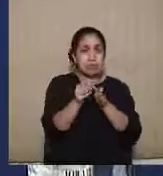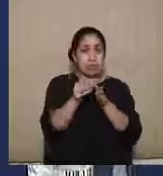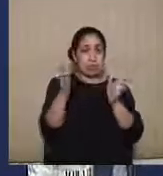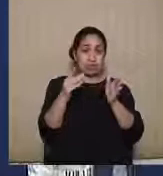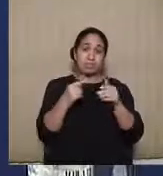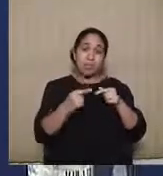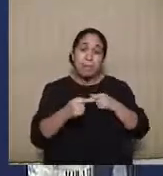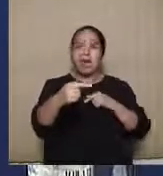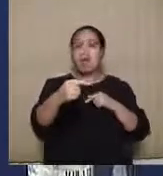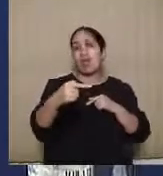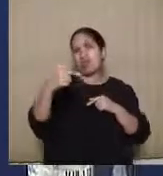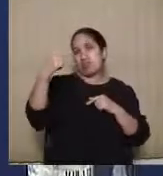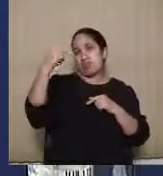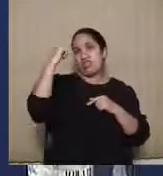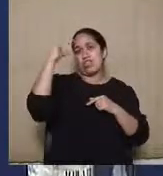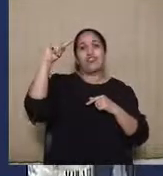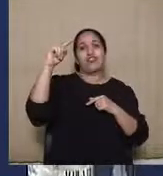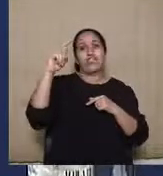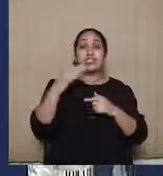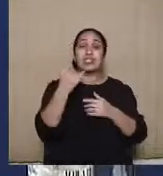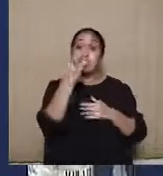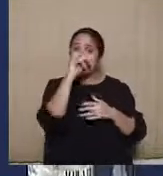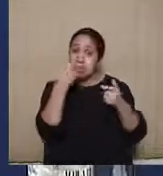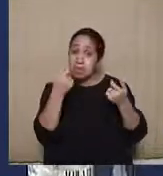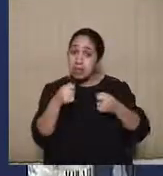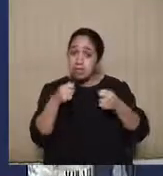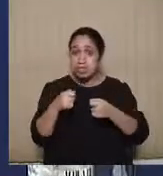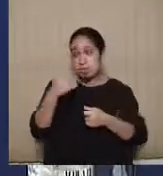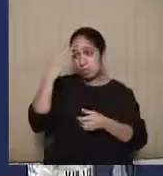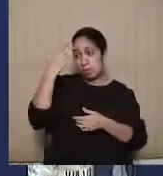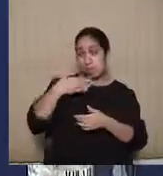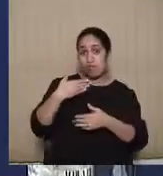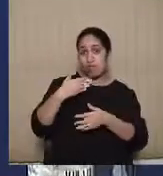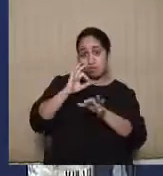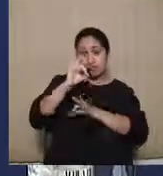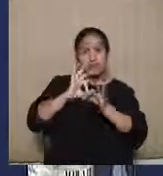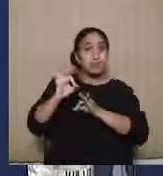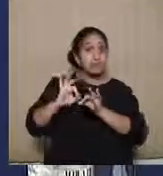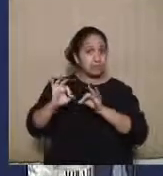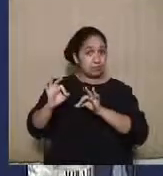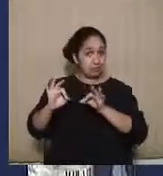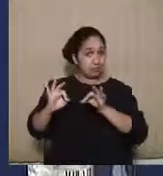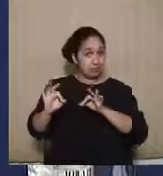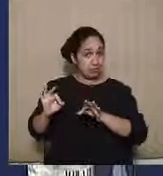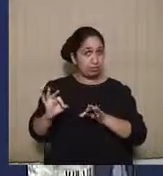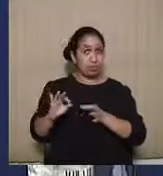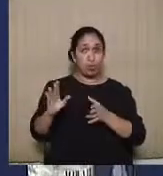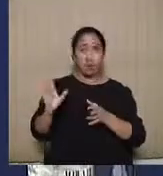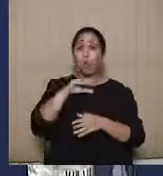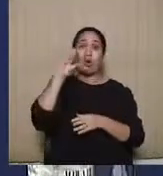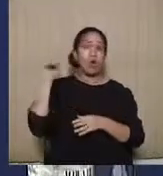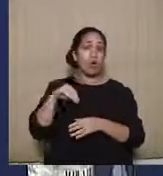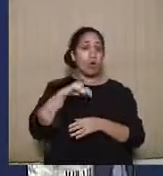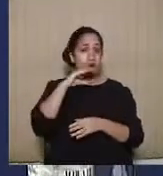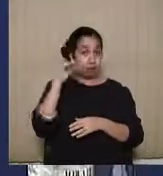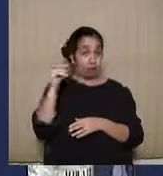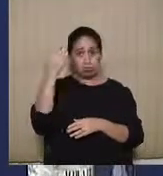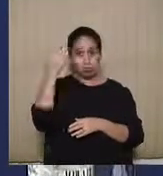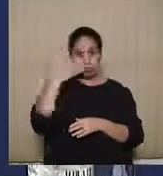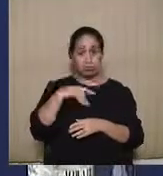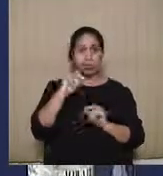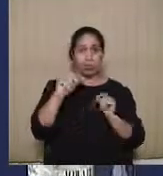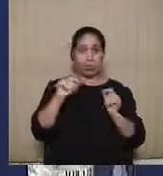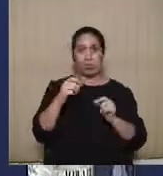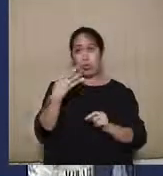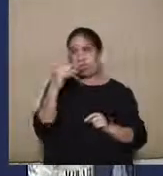que temos. E, sendo necessária, a produção de prova deve se dar, a produção de prova oral deve se dar em quatro